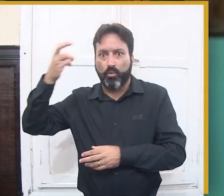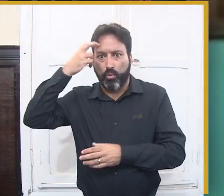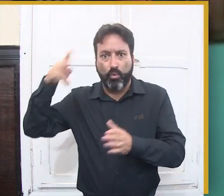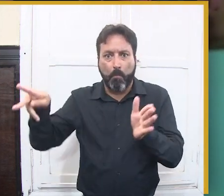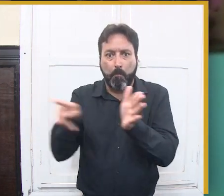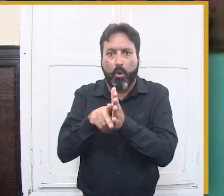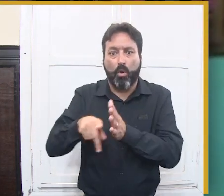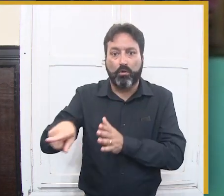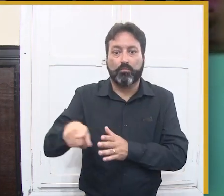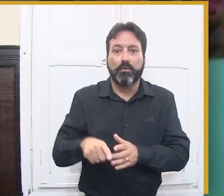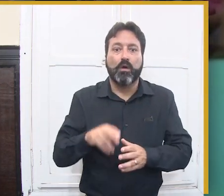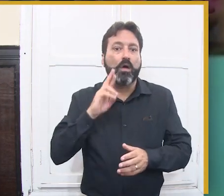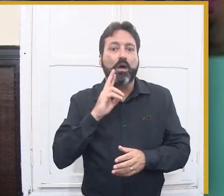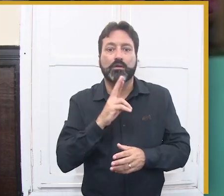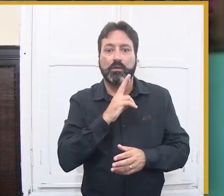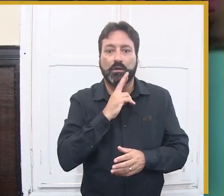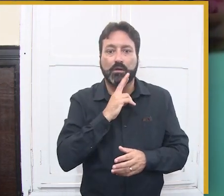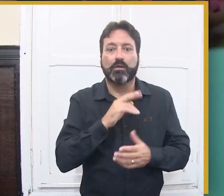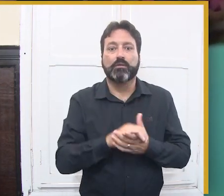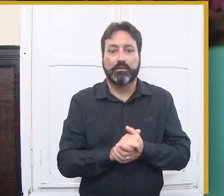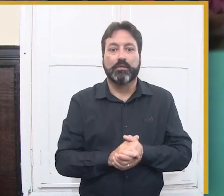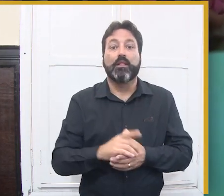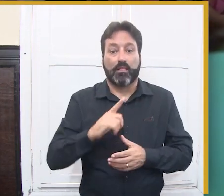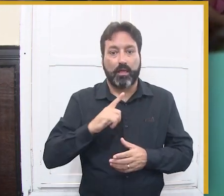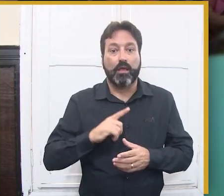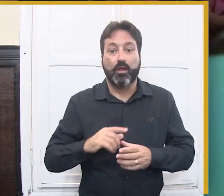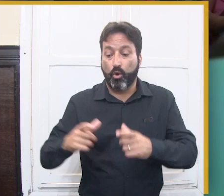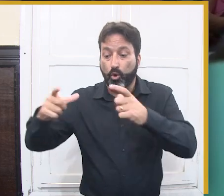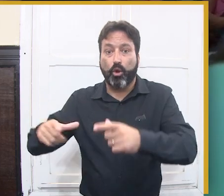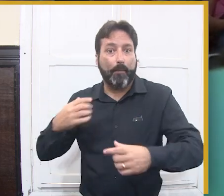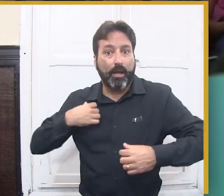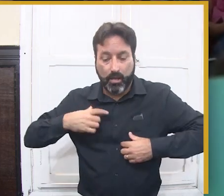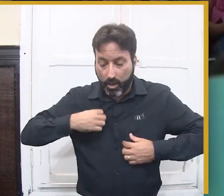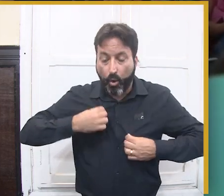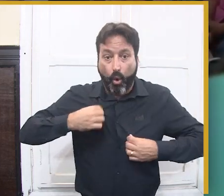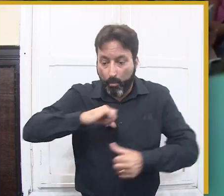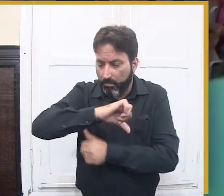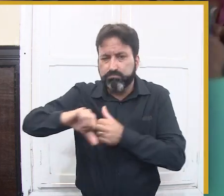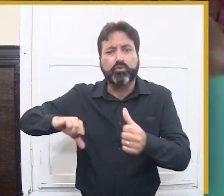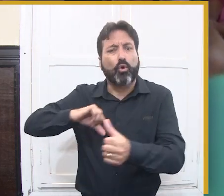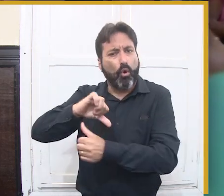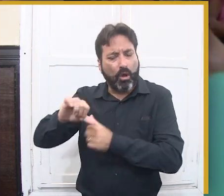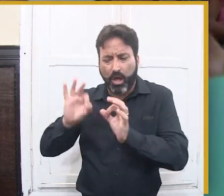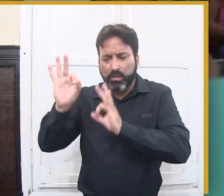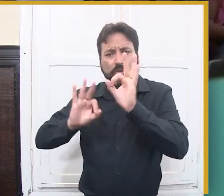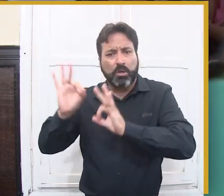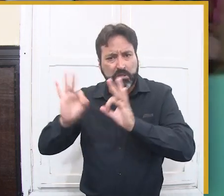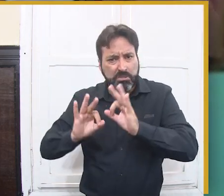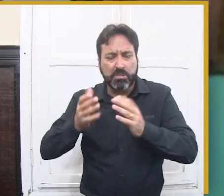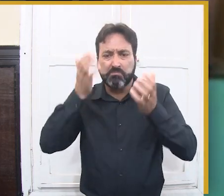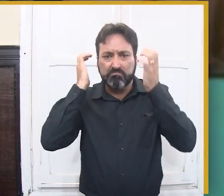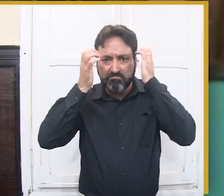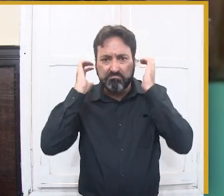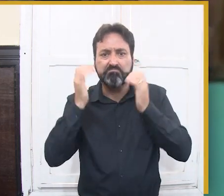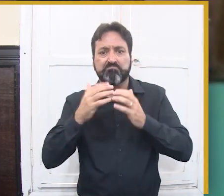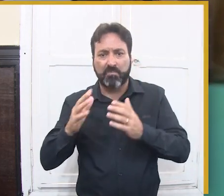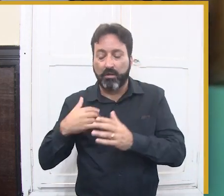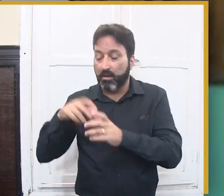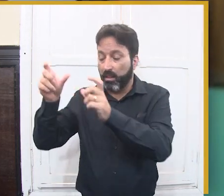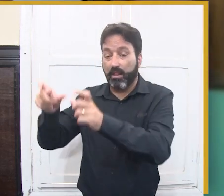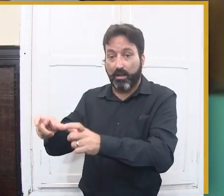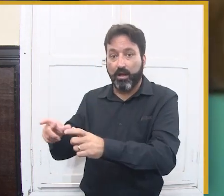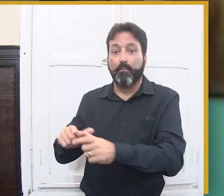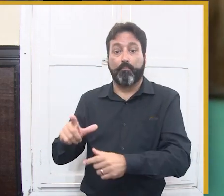ativação de imprensa, nós teremos a presença dos dez restaurantes, junto do palco cultural,